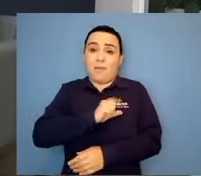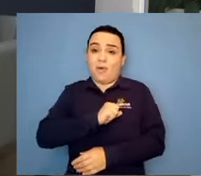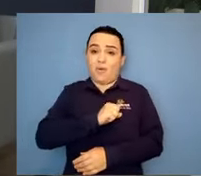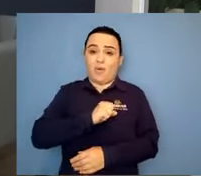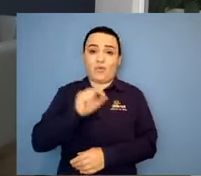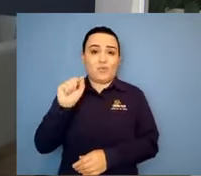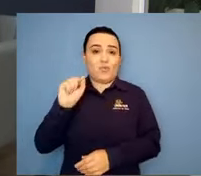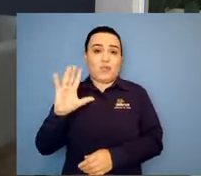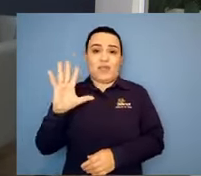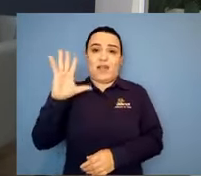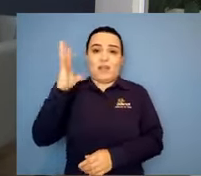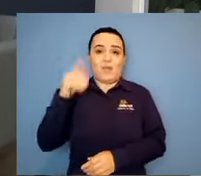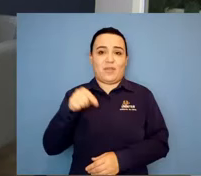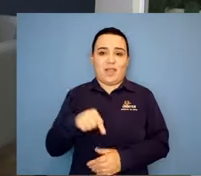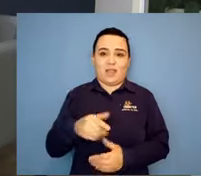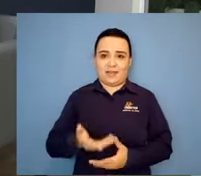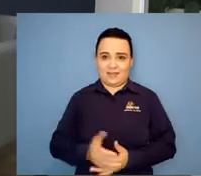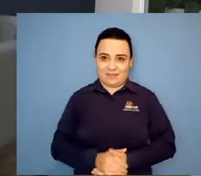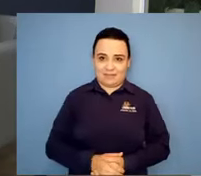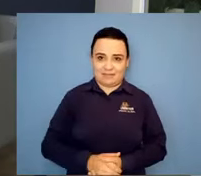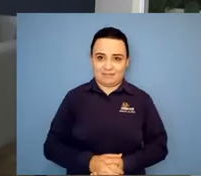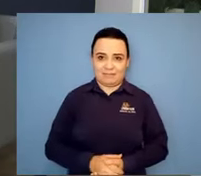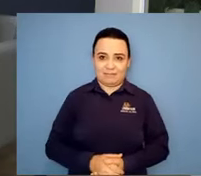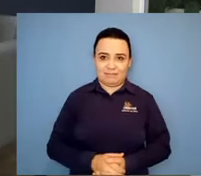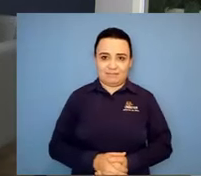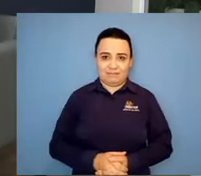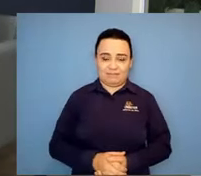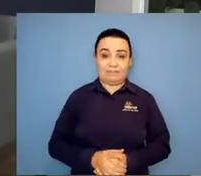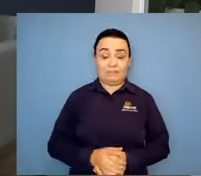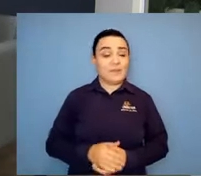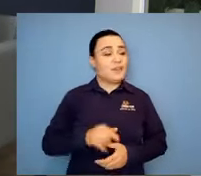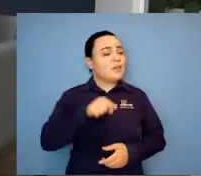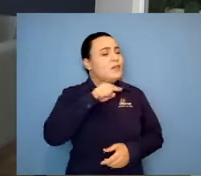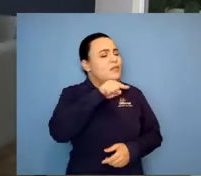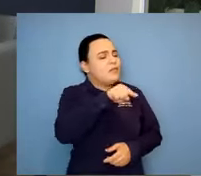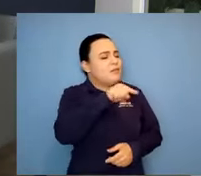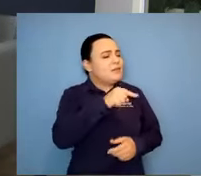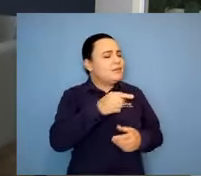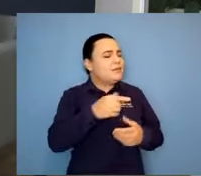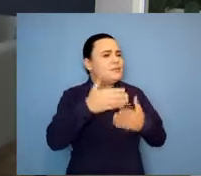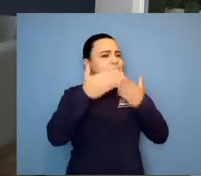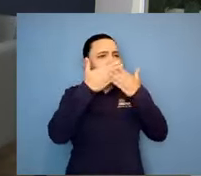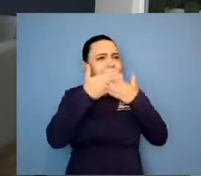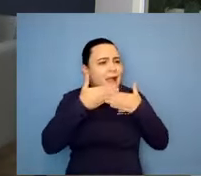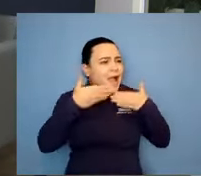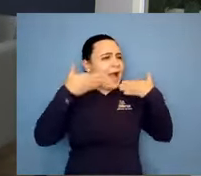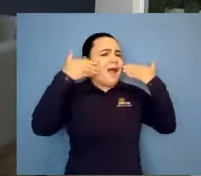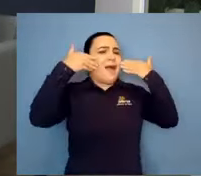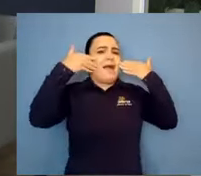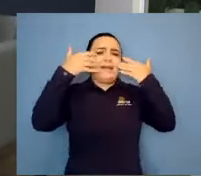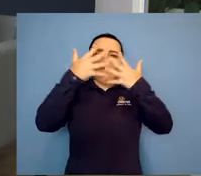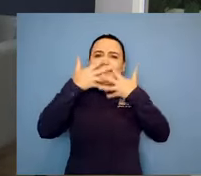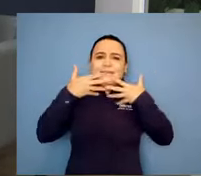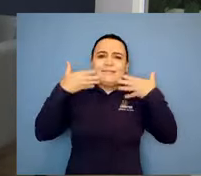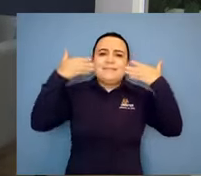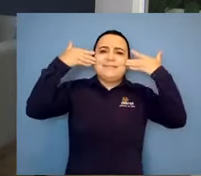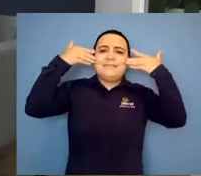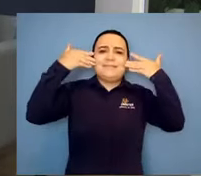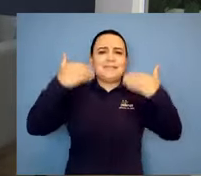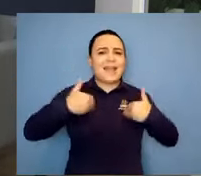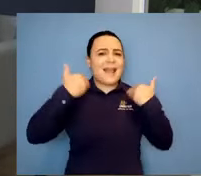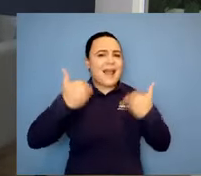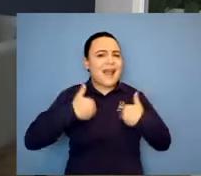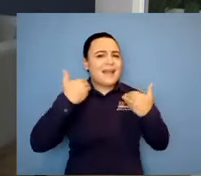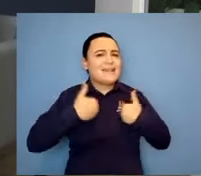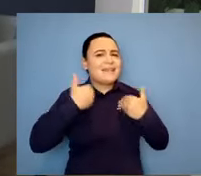continua. E porque você faz com muita alegria. É. É muito interessante que você passa isso. Sempre uma alegria. Nos